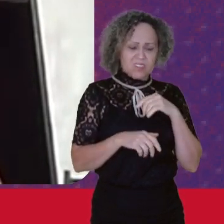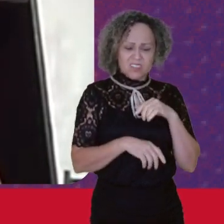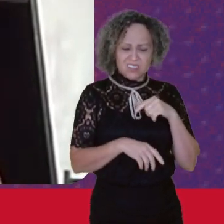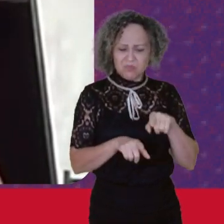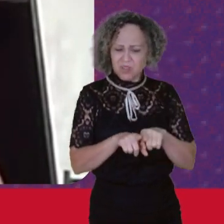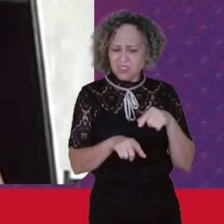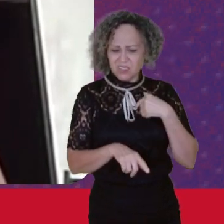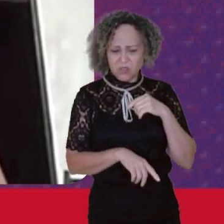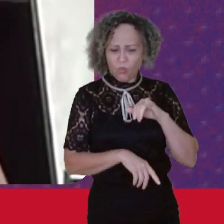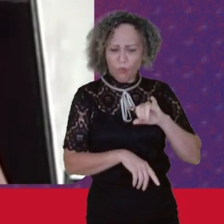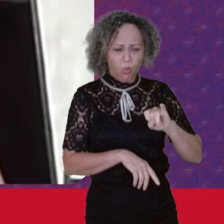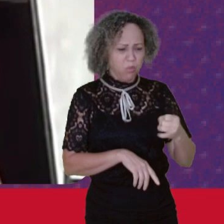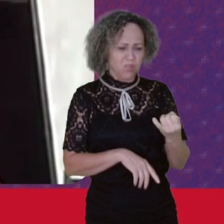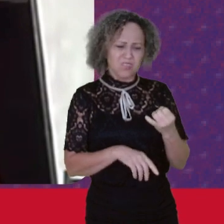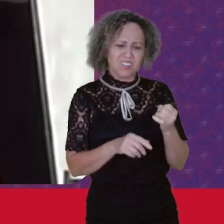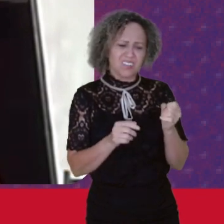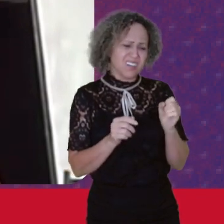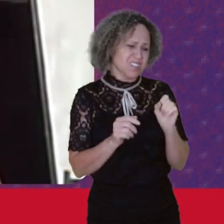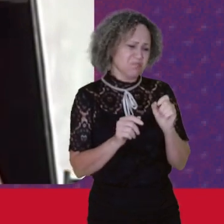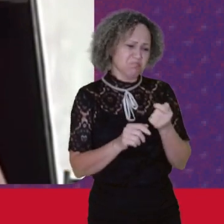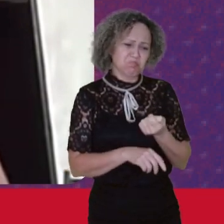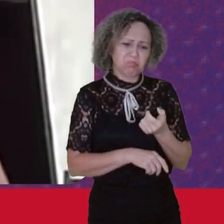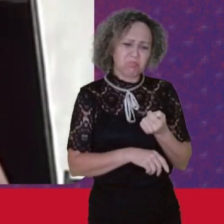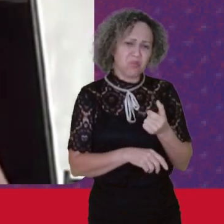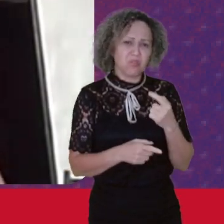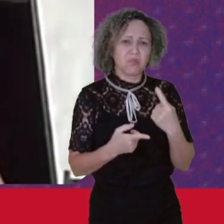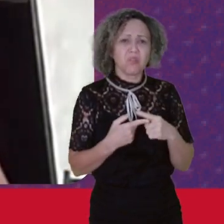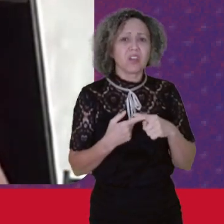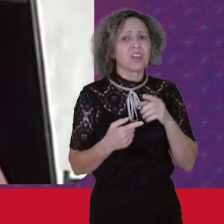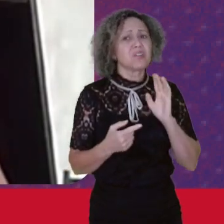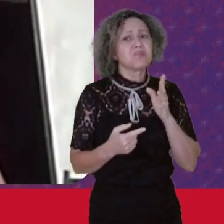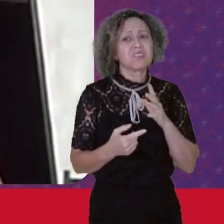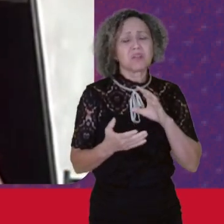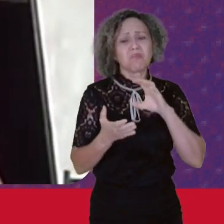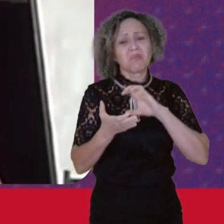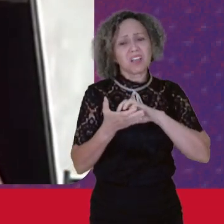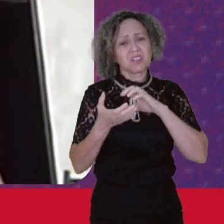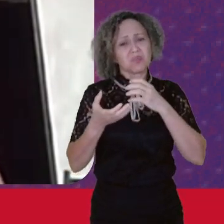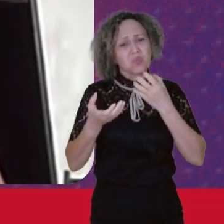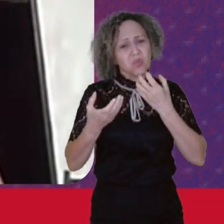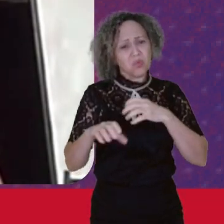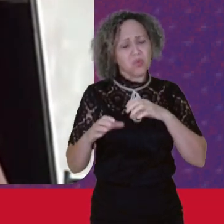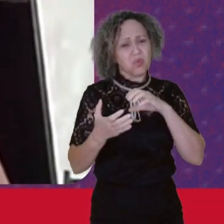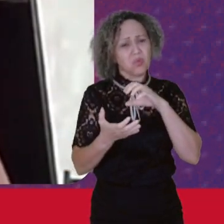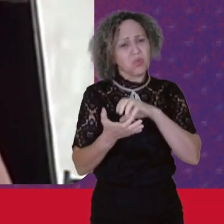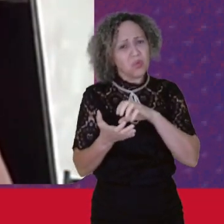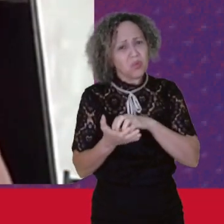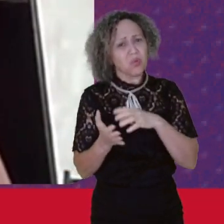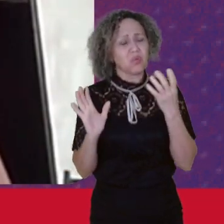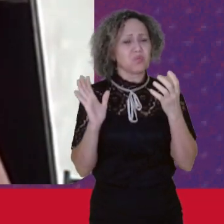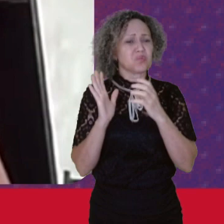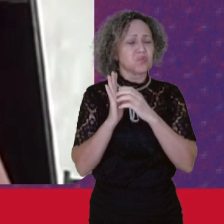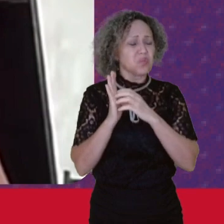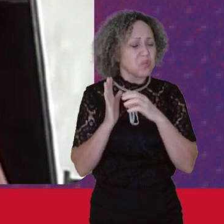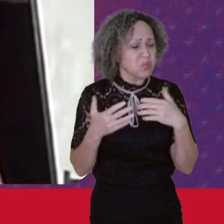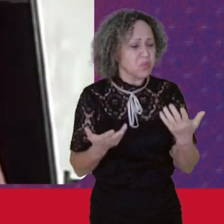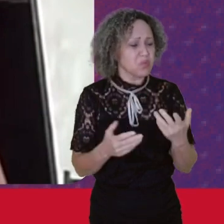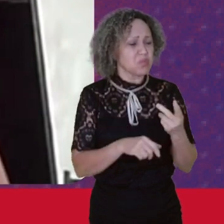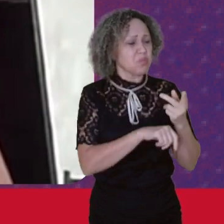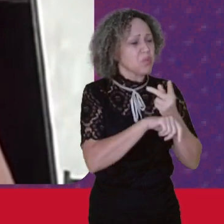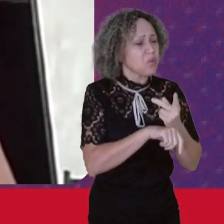Porque eu sempre faço Processo seletivo Faço concurso E procuro em empresas Privadas também